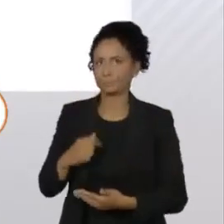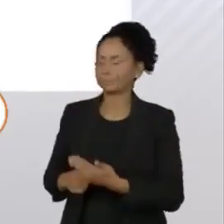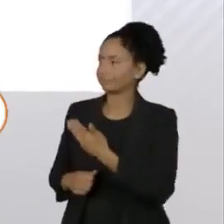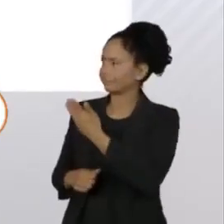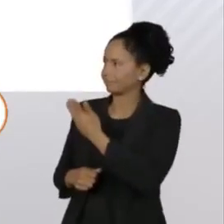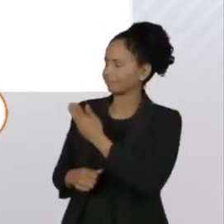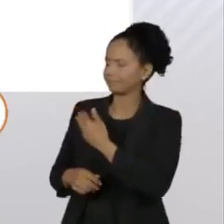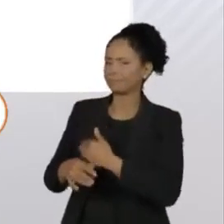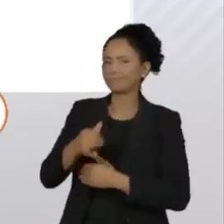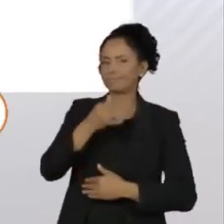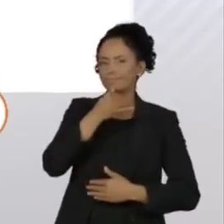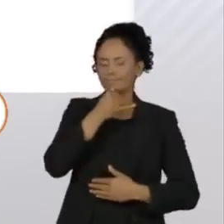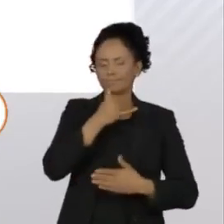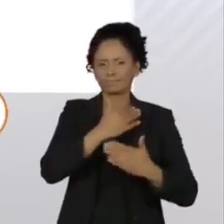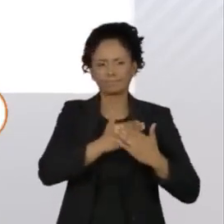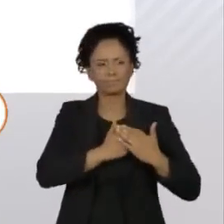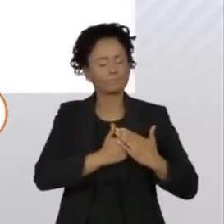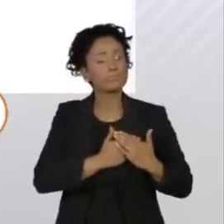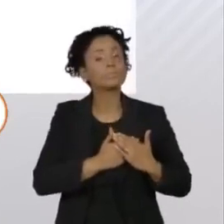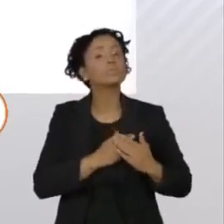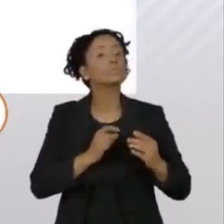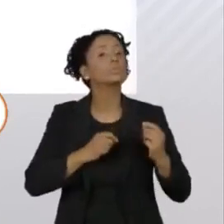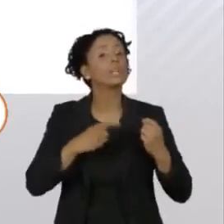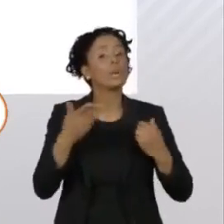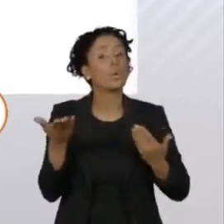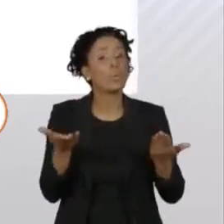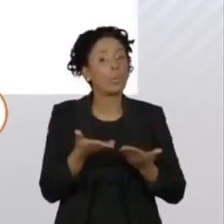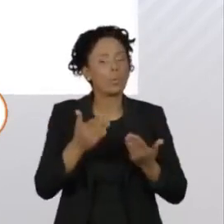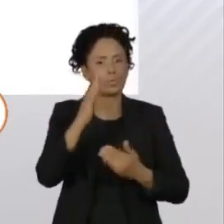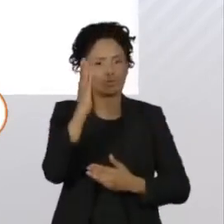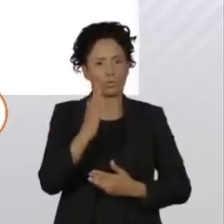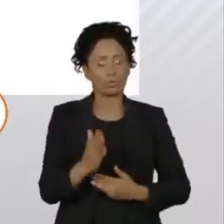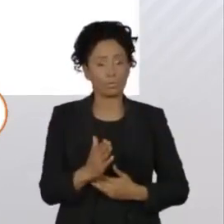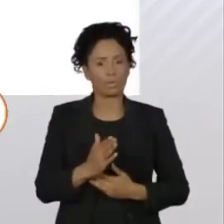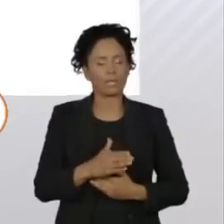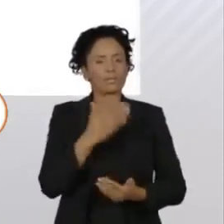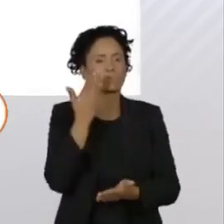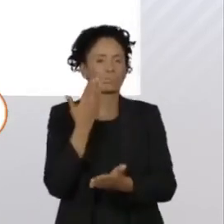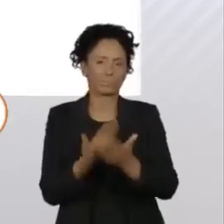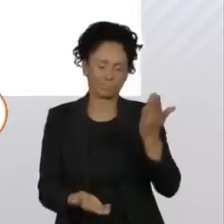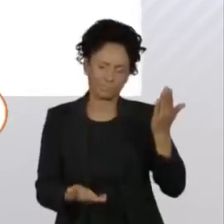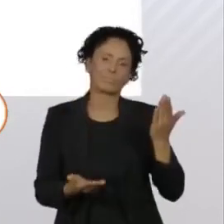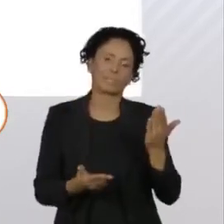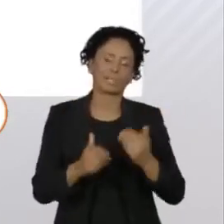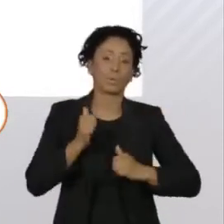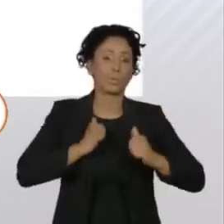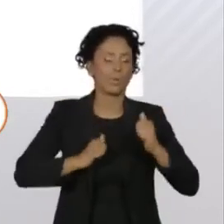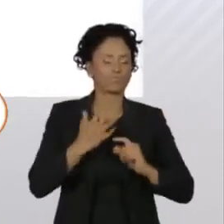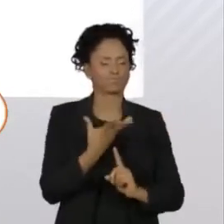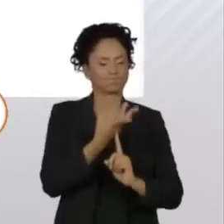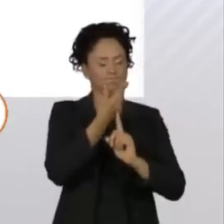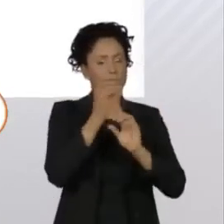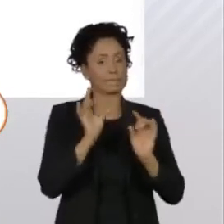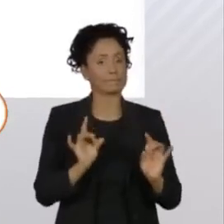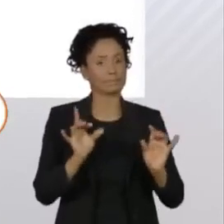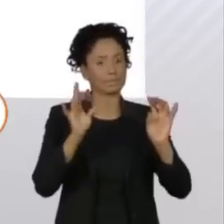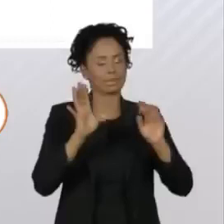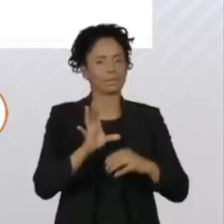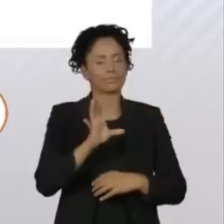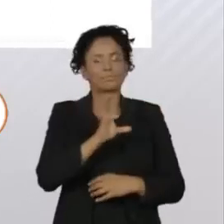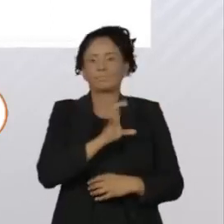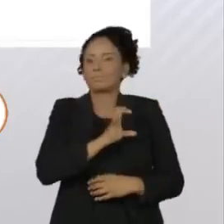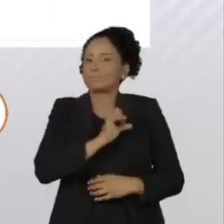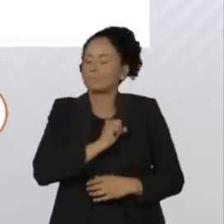lamentou. O Brasil perde hoje um artista único, um comediante que amava seu ofício acima de tudo, um ator fora de